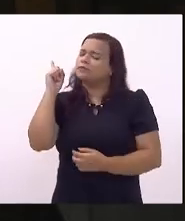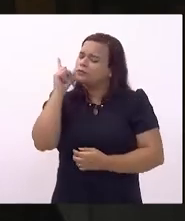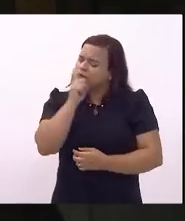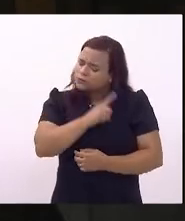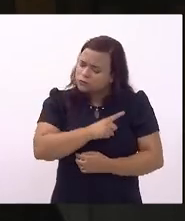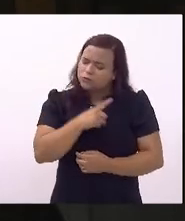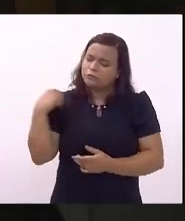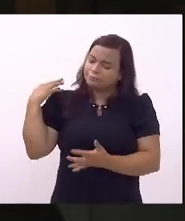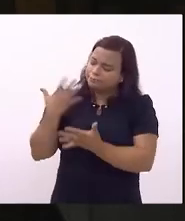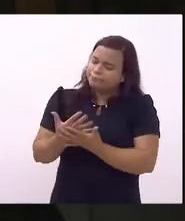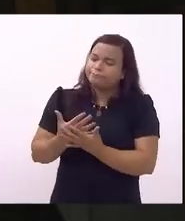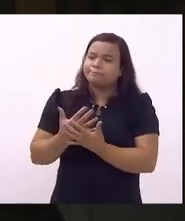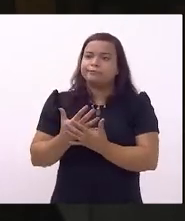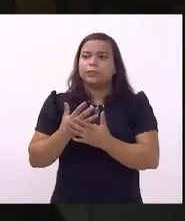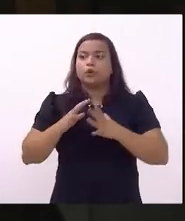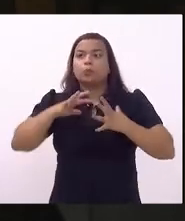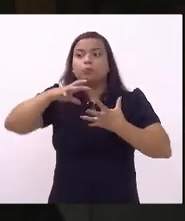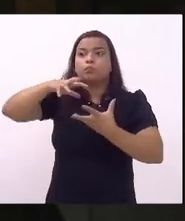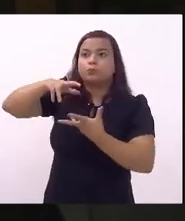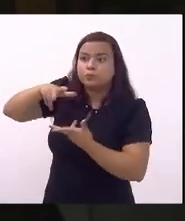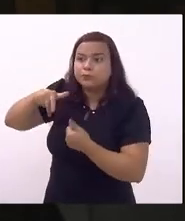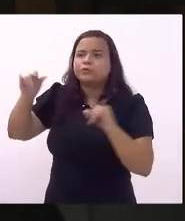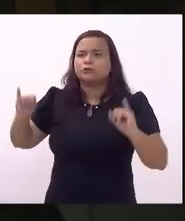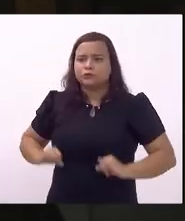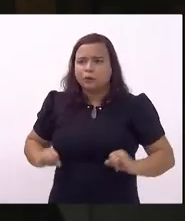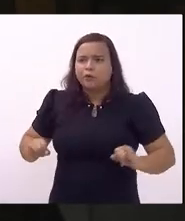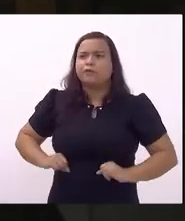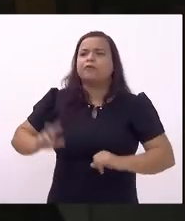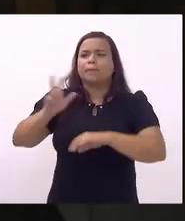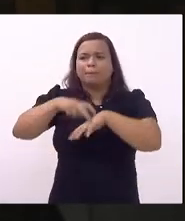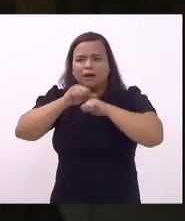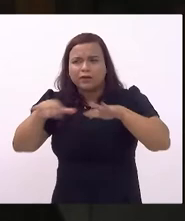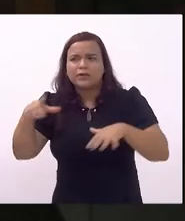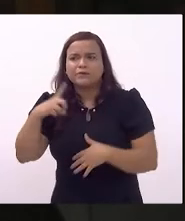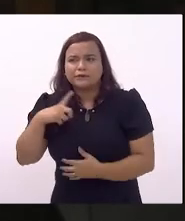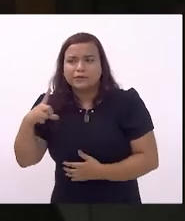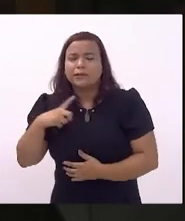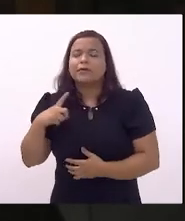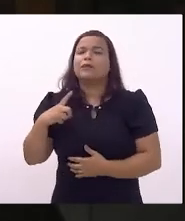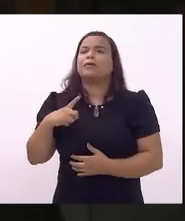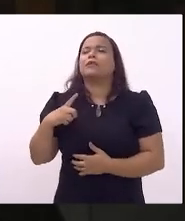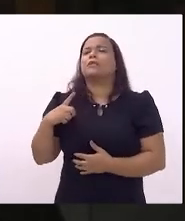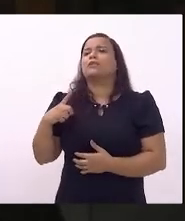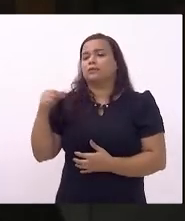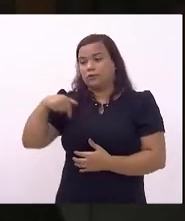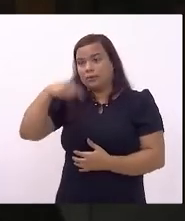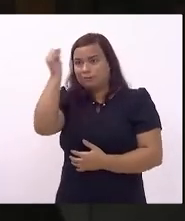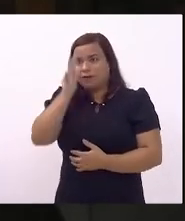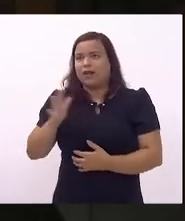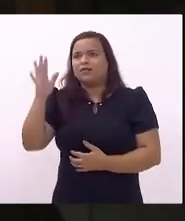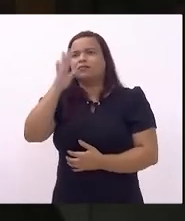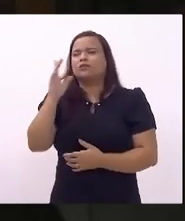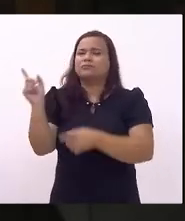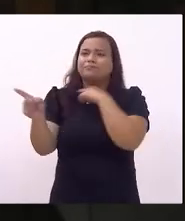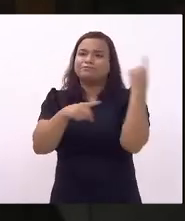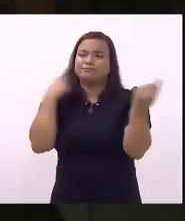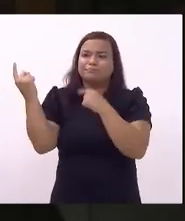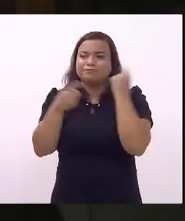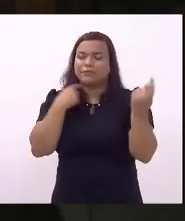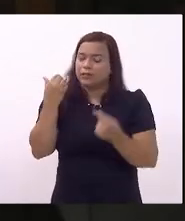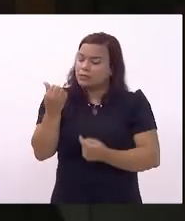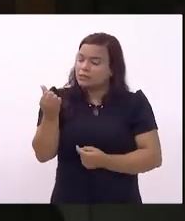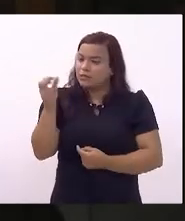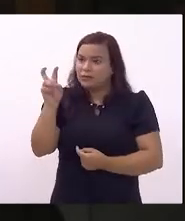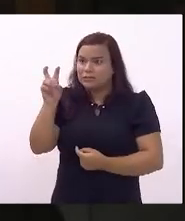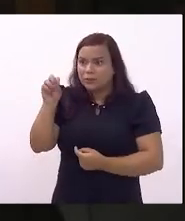para toda a humanidade marcados por uma pandemia muito cruel que aqui no Brasil nos levou mais de 650 mil